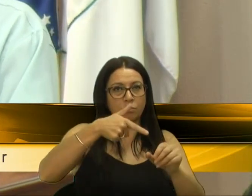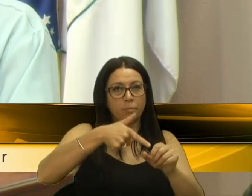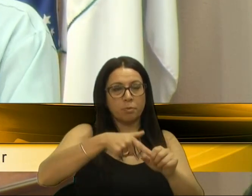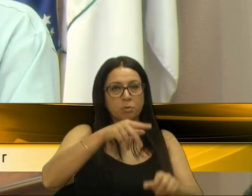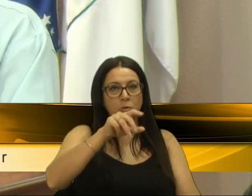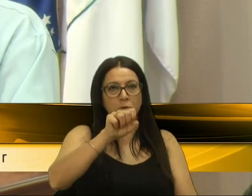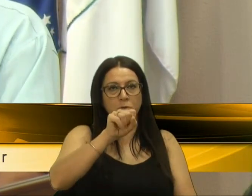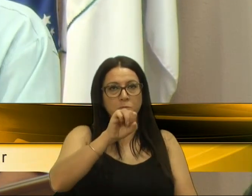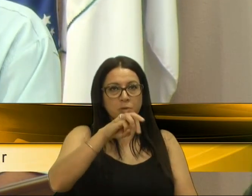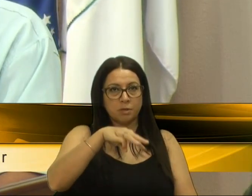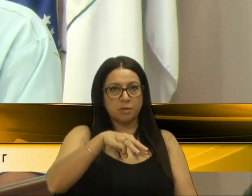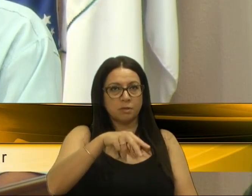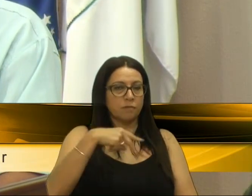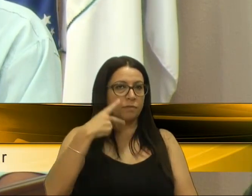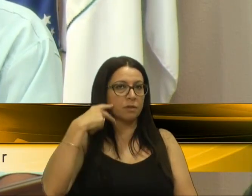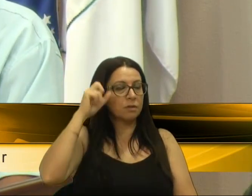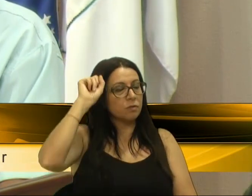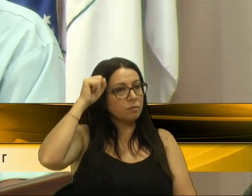vereador Xuxa.